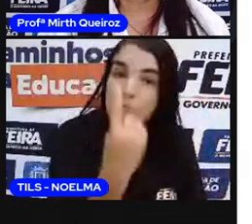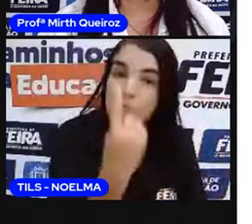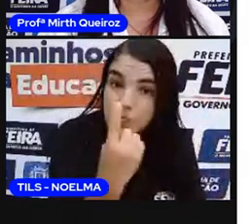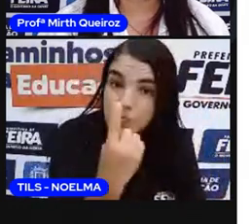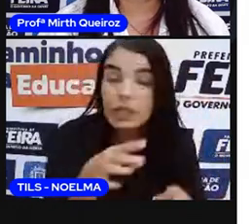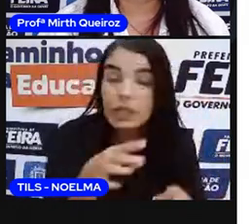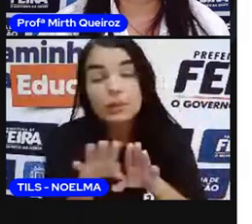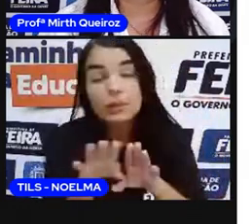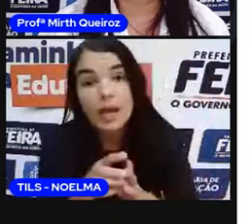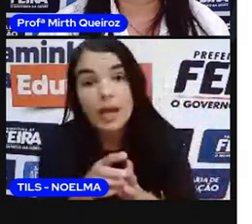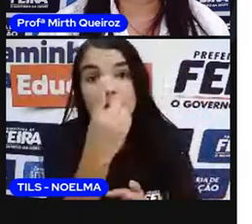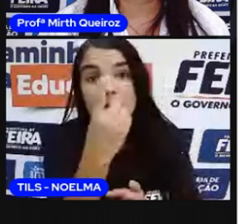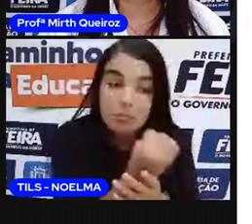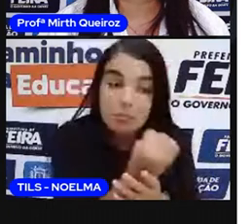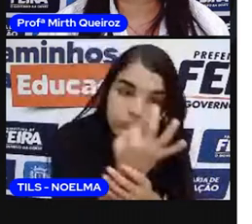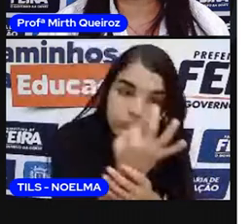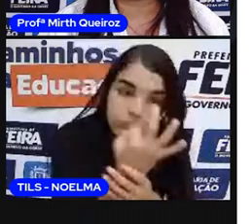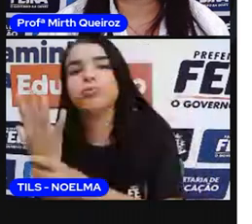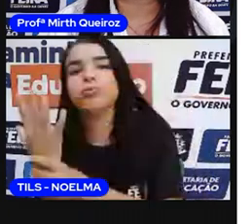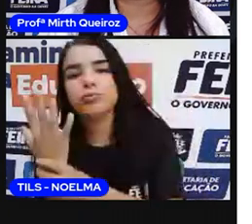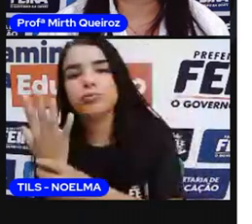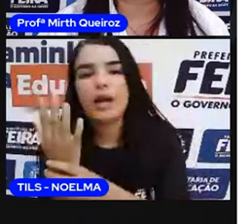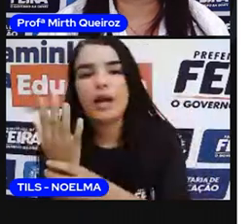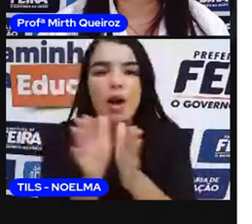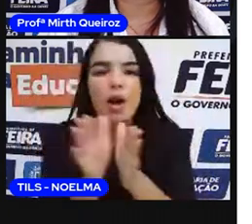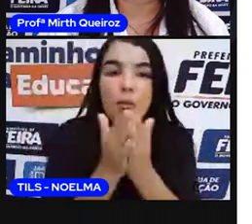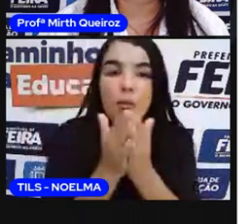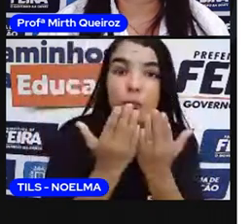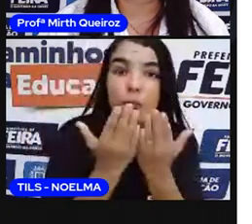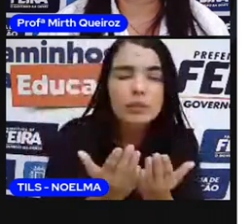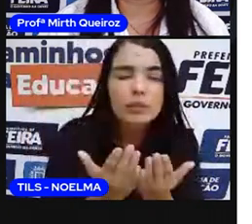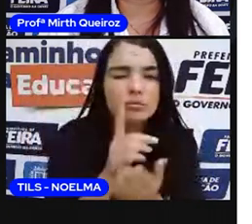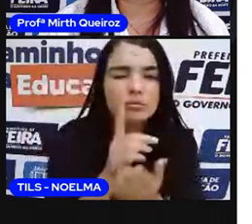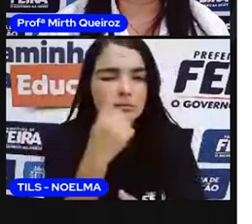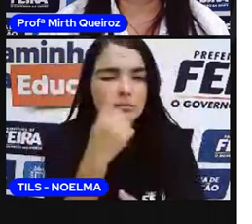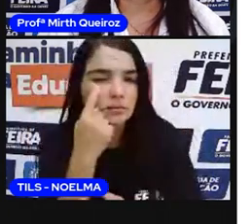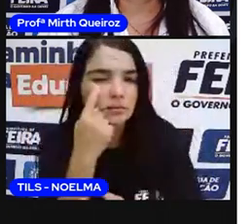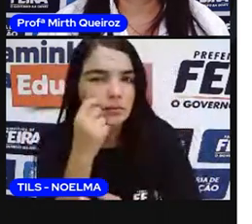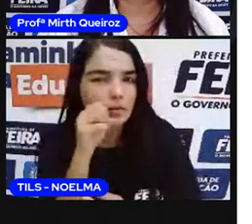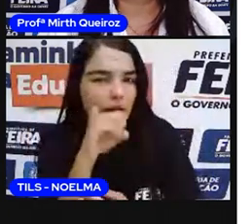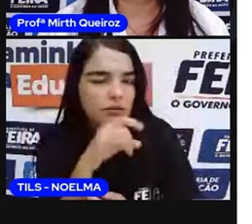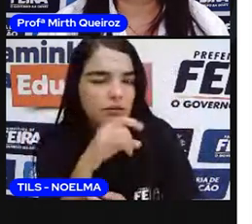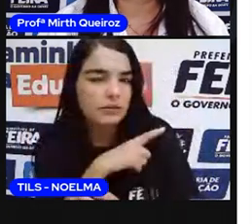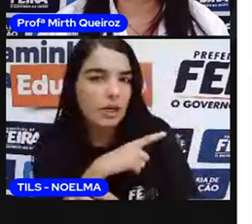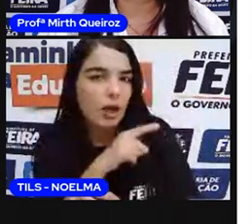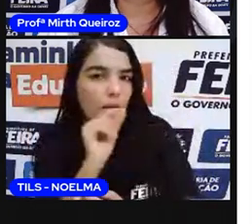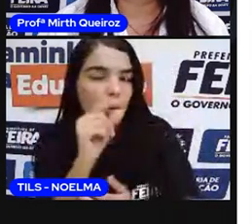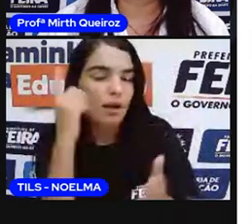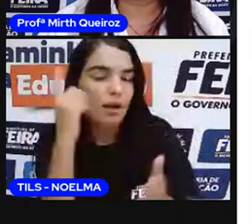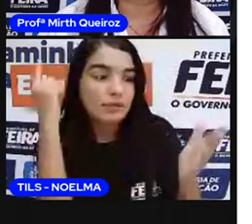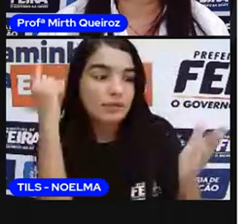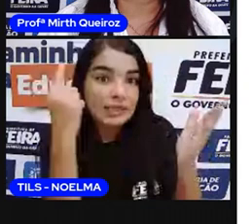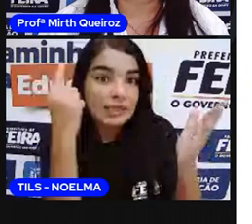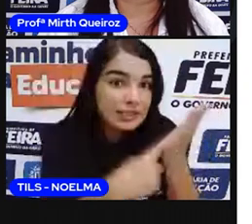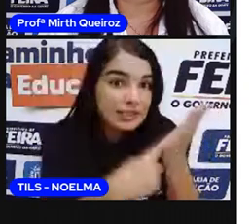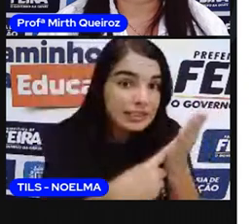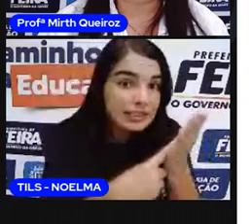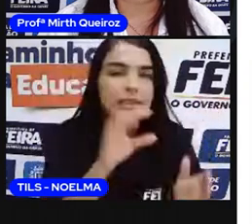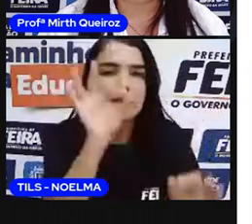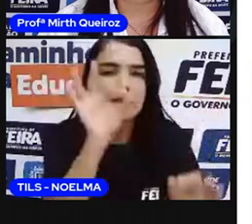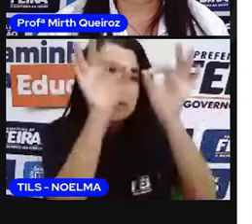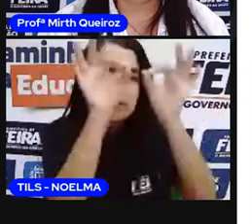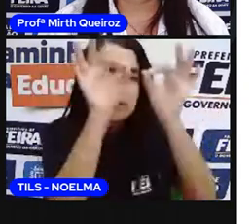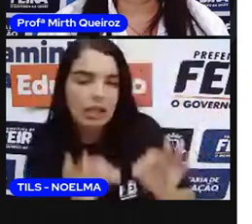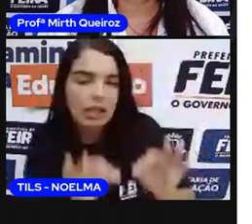Quando determinam o conceito indicado por esse sustantivo, são chamados de definidos, né?